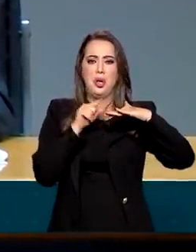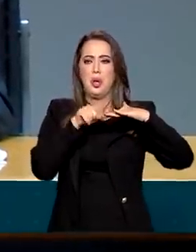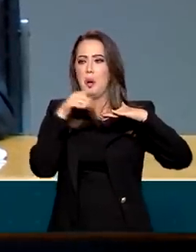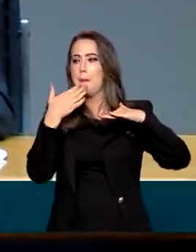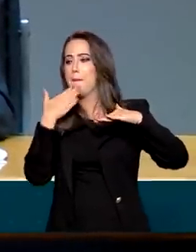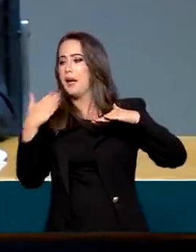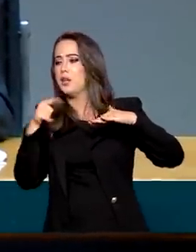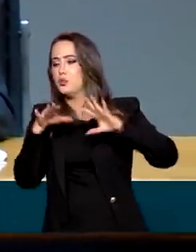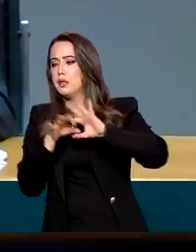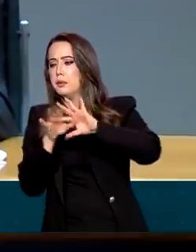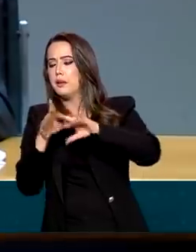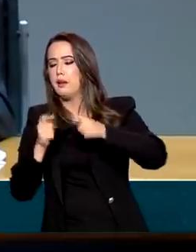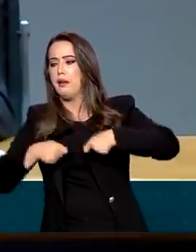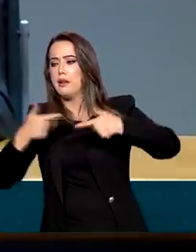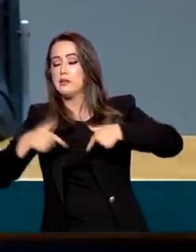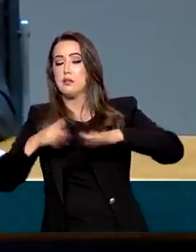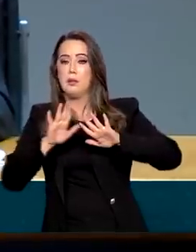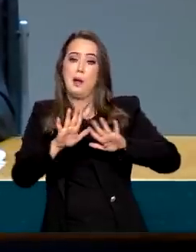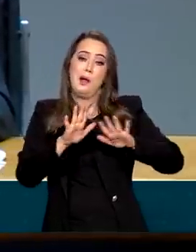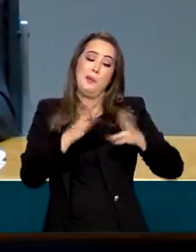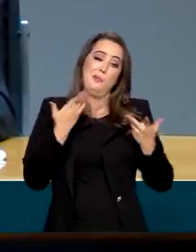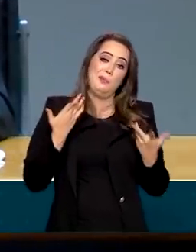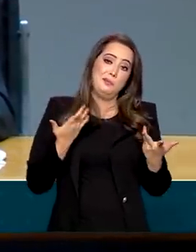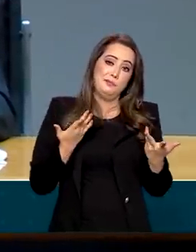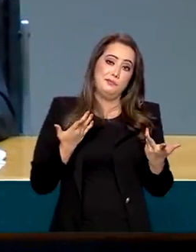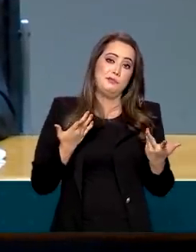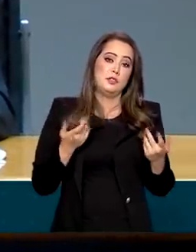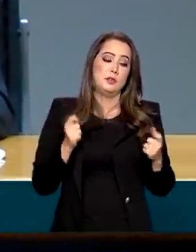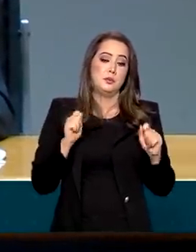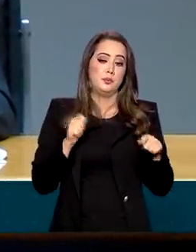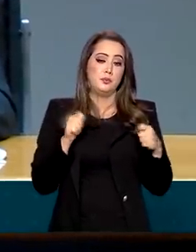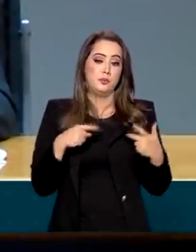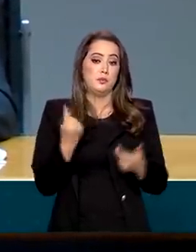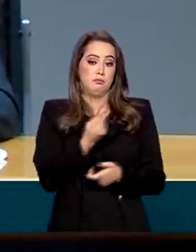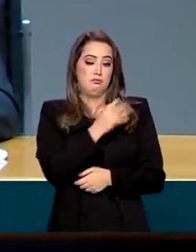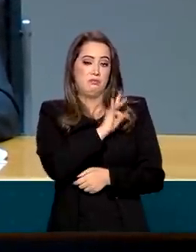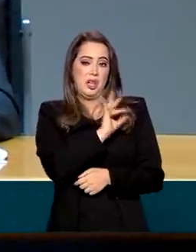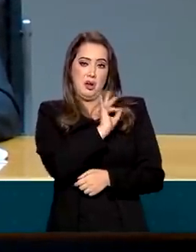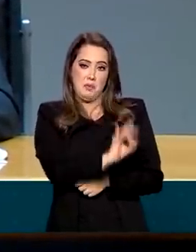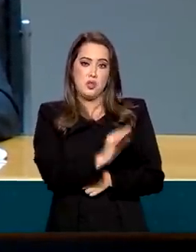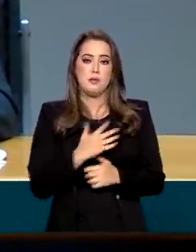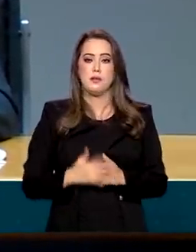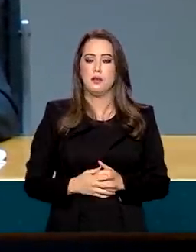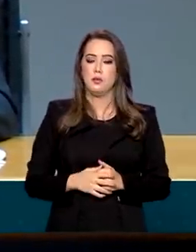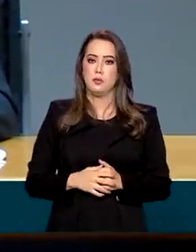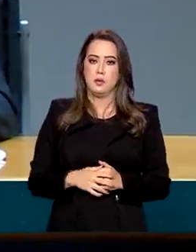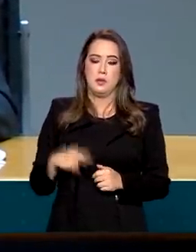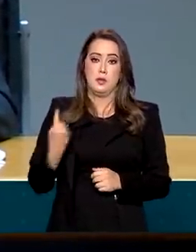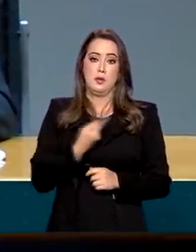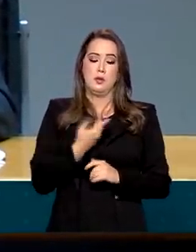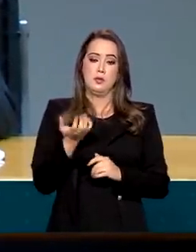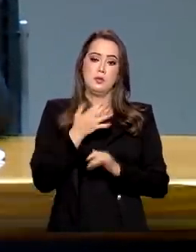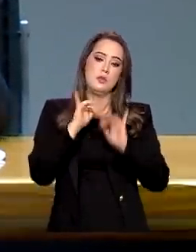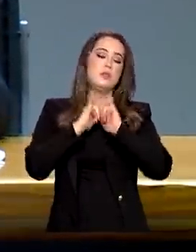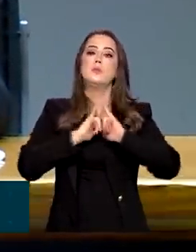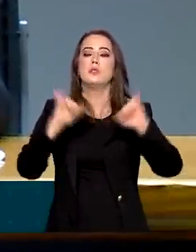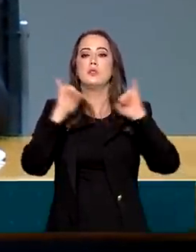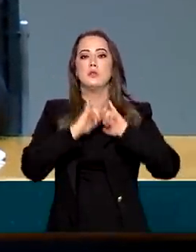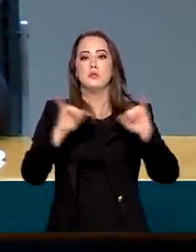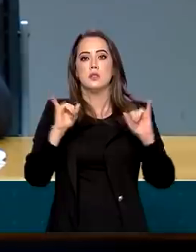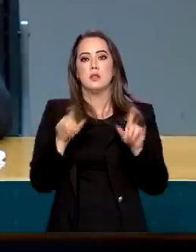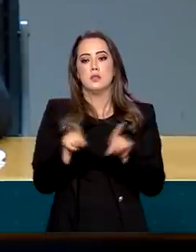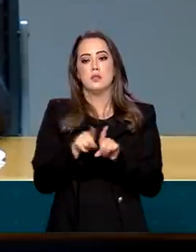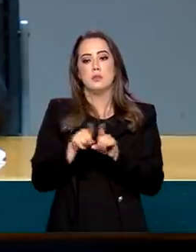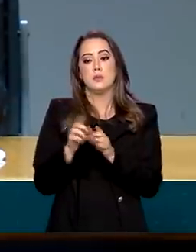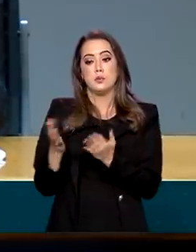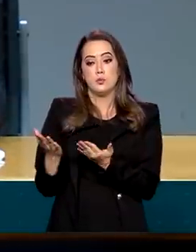autorização para gastar um pouco mais, mas, tecnicamente, é defensável. E nós queremos anunciar também que a saída de um jovem,